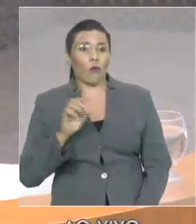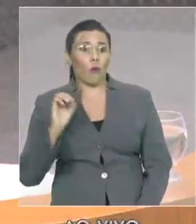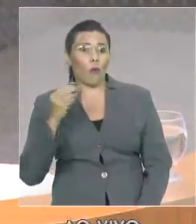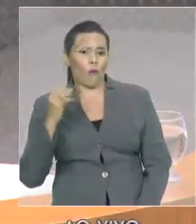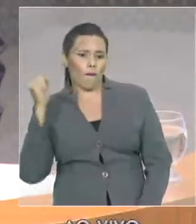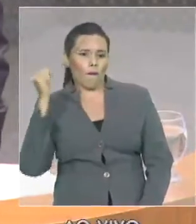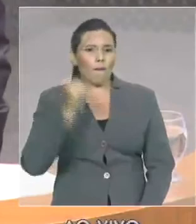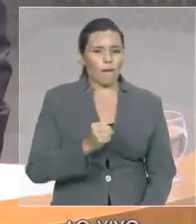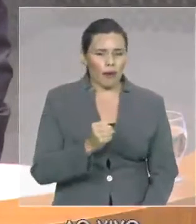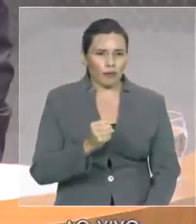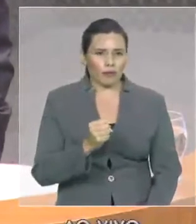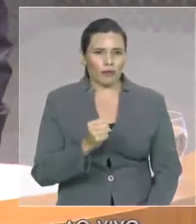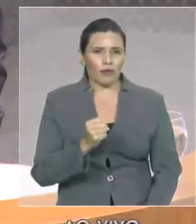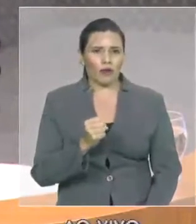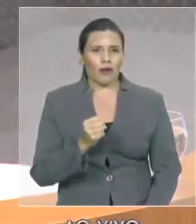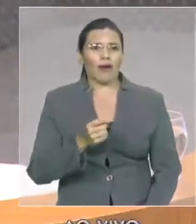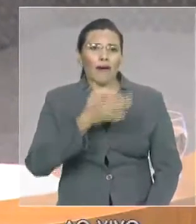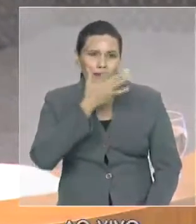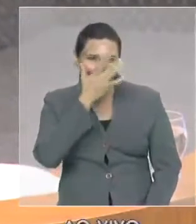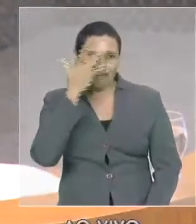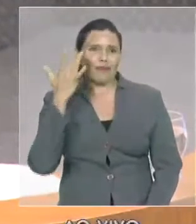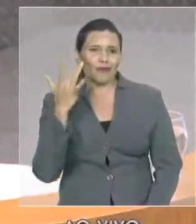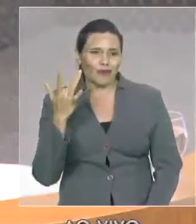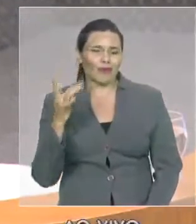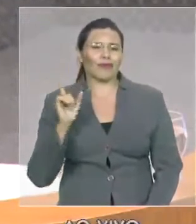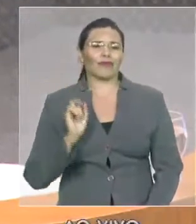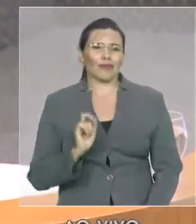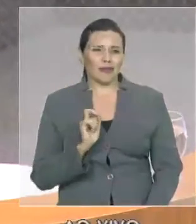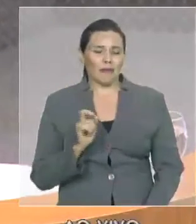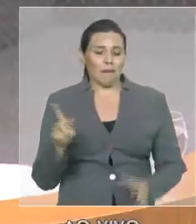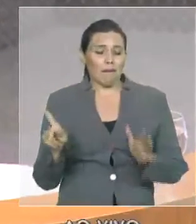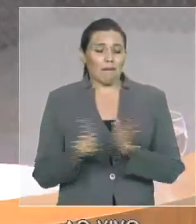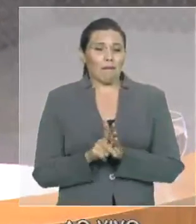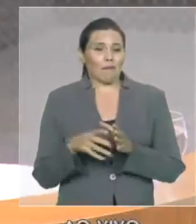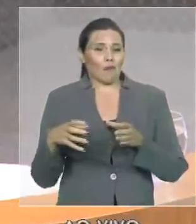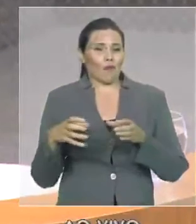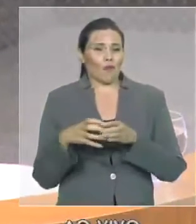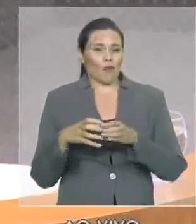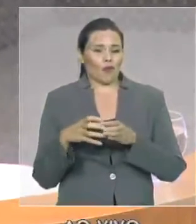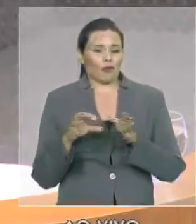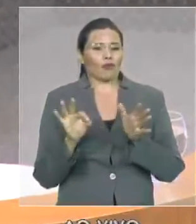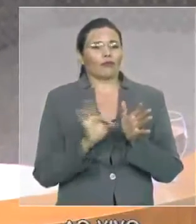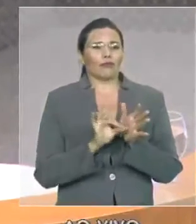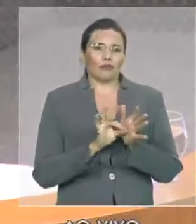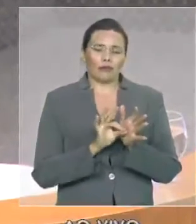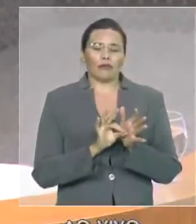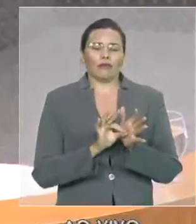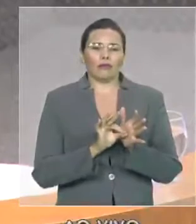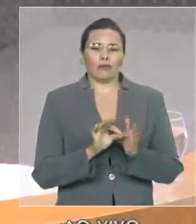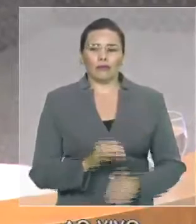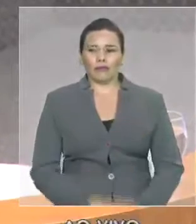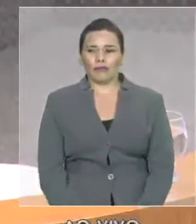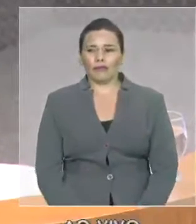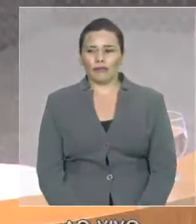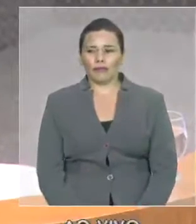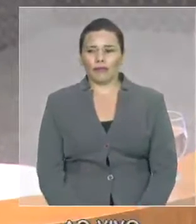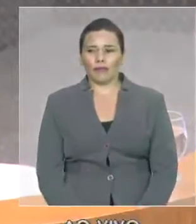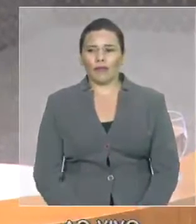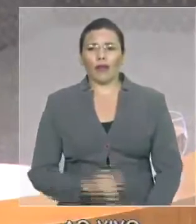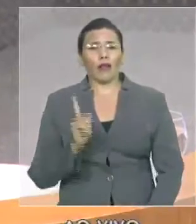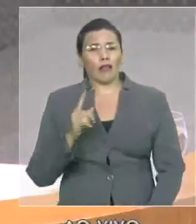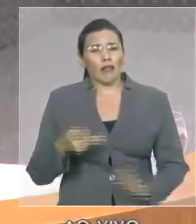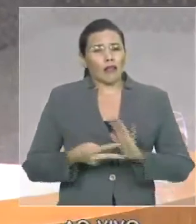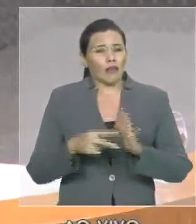são disputas entre facções. Não significa dizer que nós não temos que combater esta modalidade